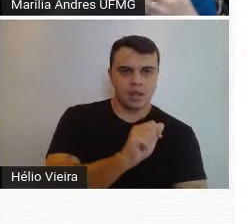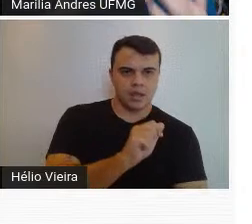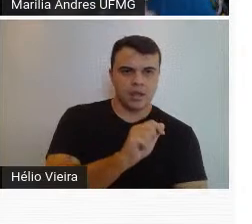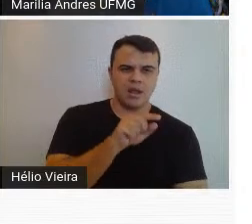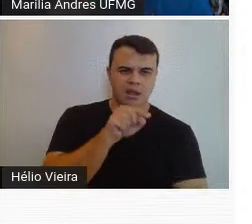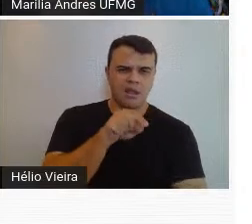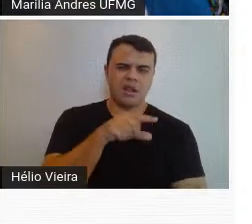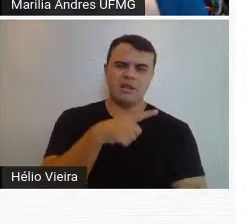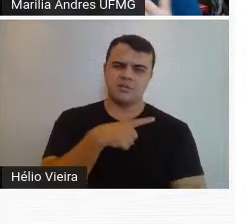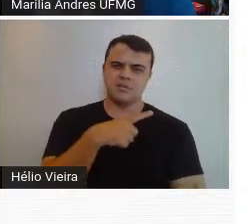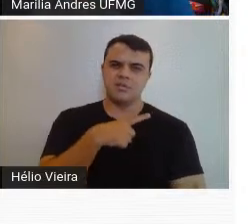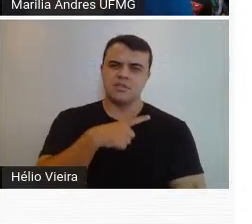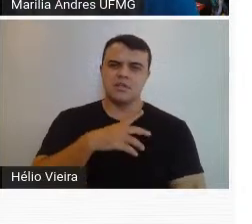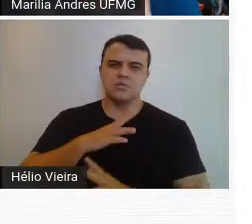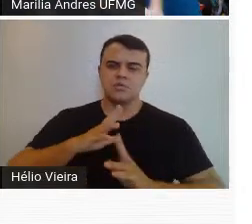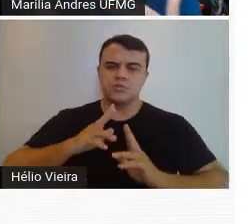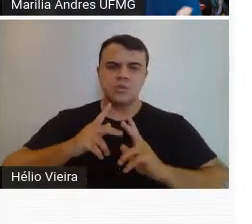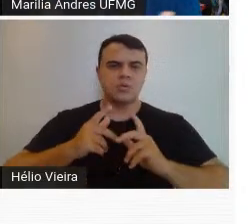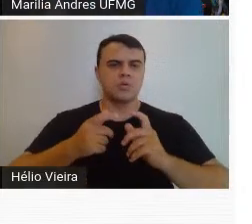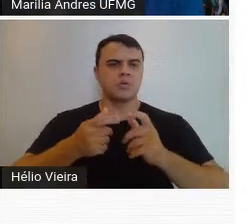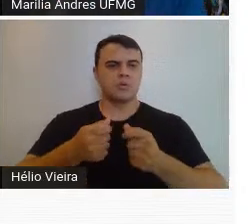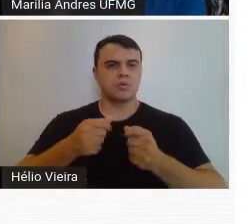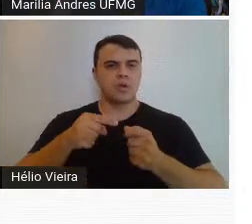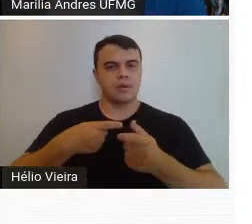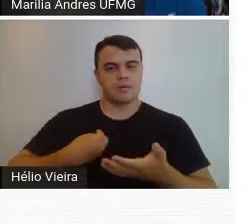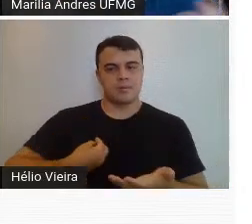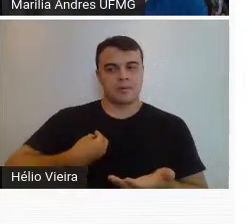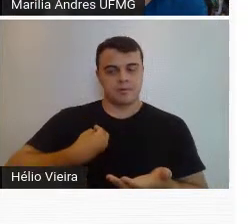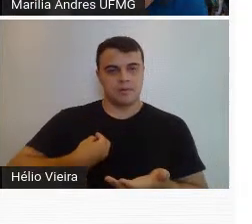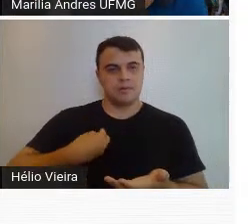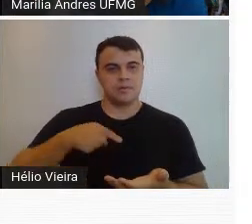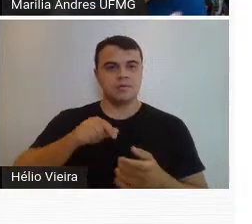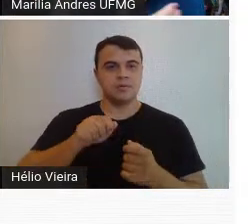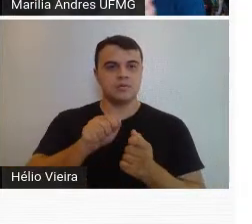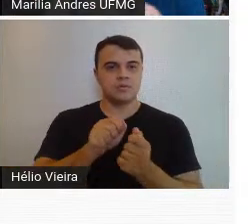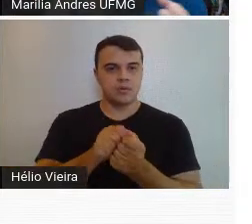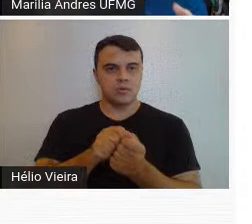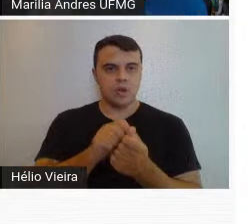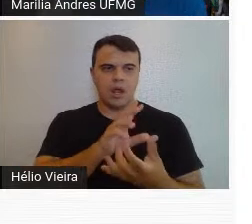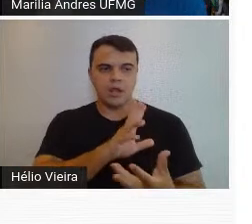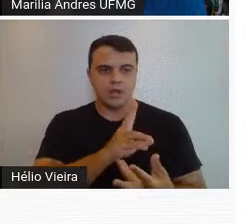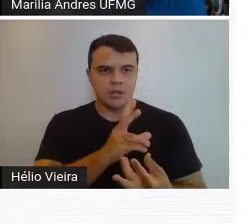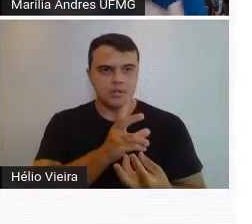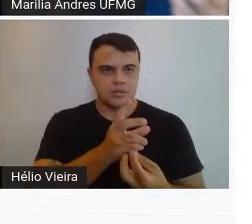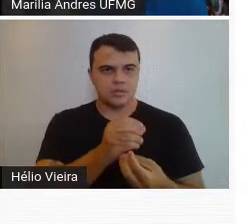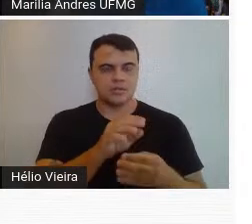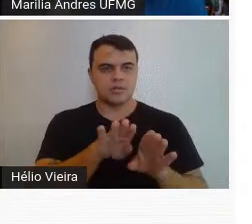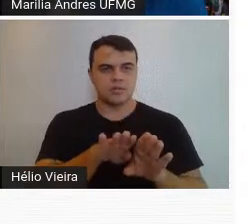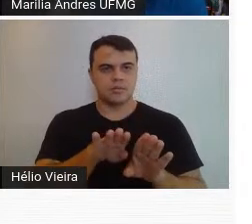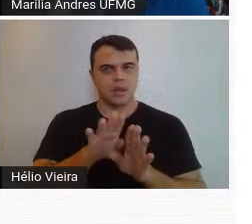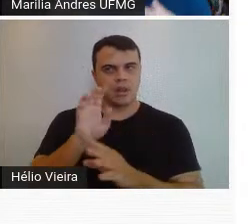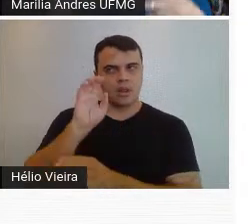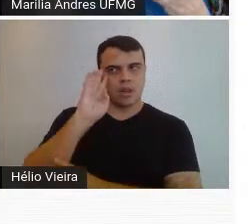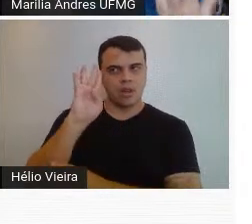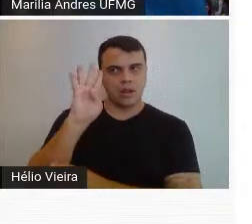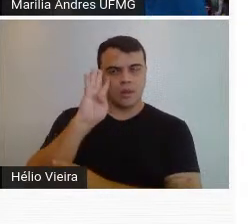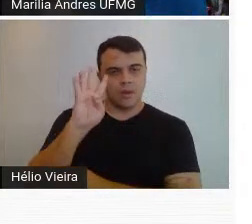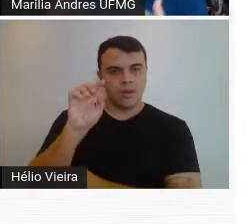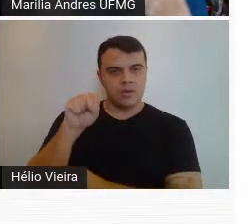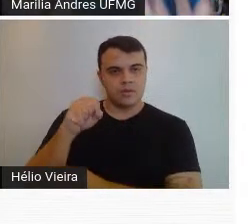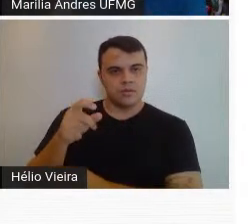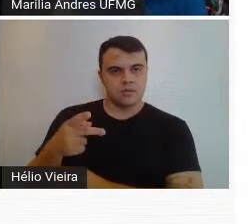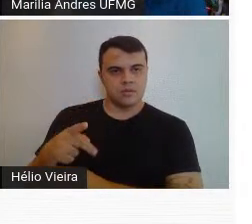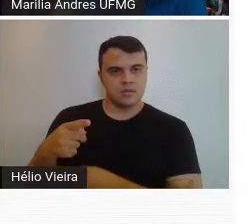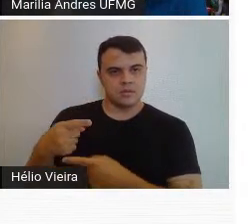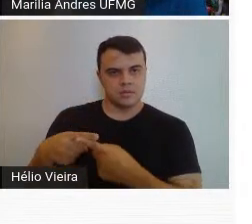Então, ele tinha todo esse envolvimento com os artistas e os teóricos do